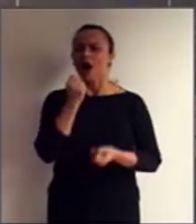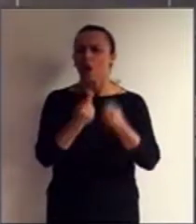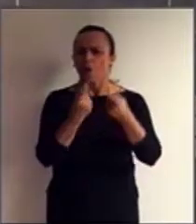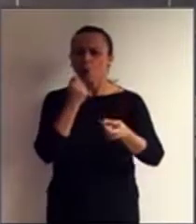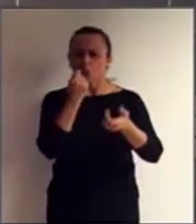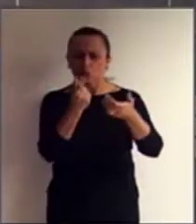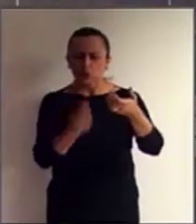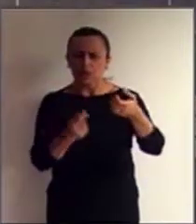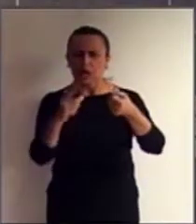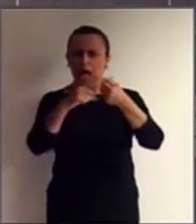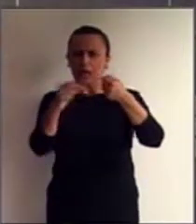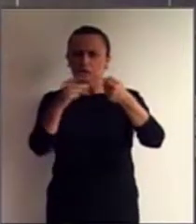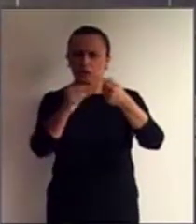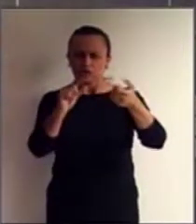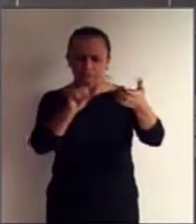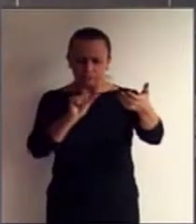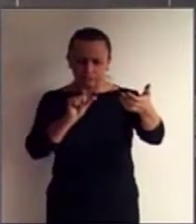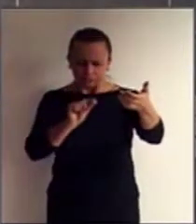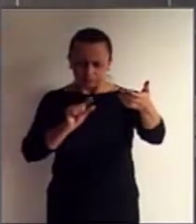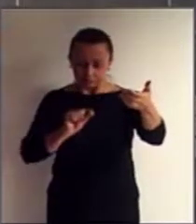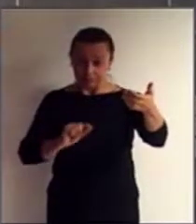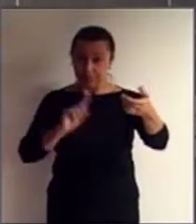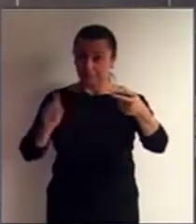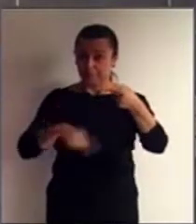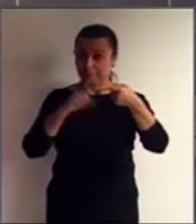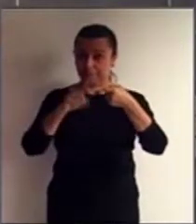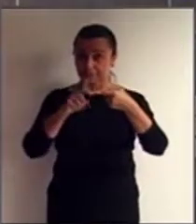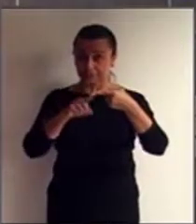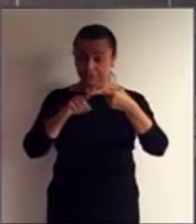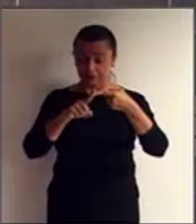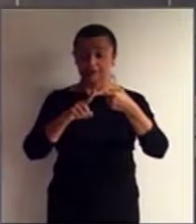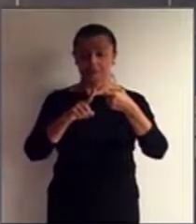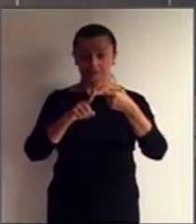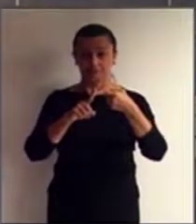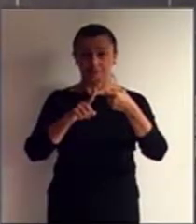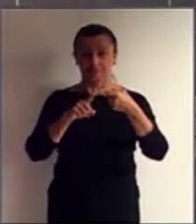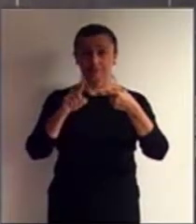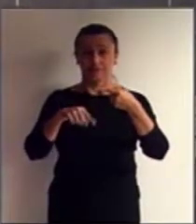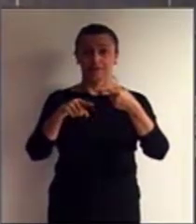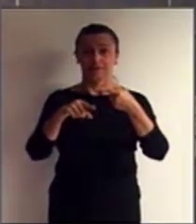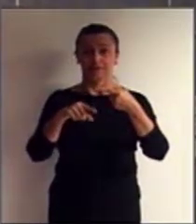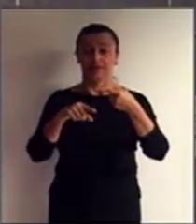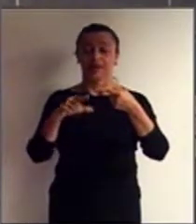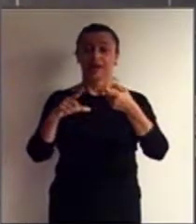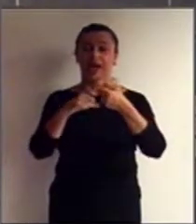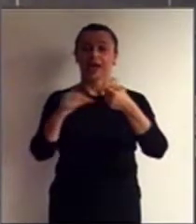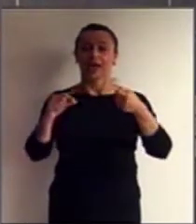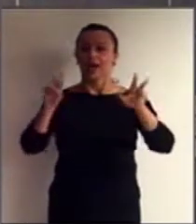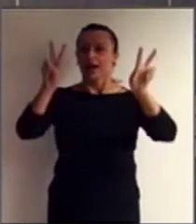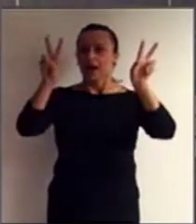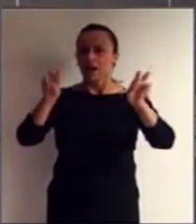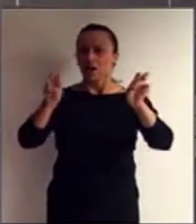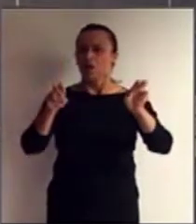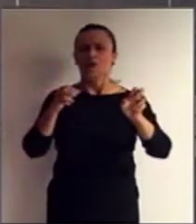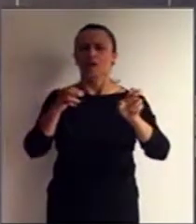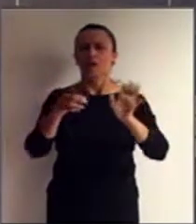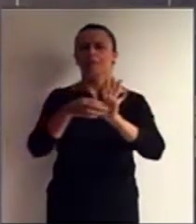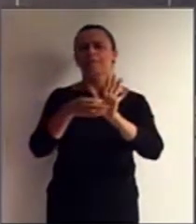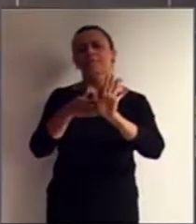Rebeca? O primeiro artigo, obviamente, é aquele que trata do propósito da Convenção.